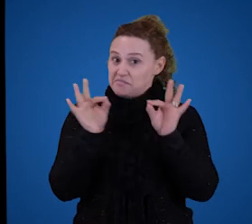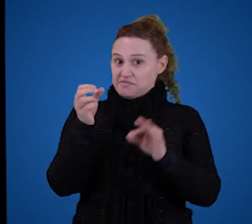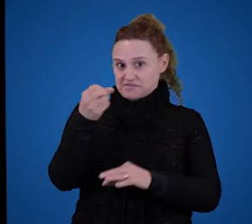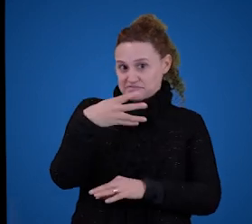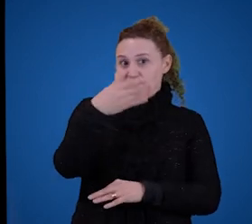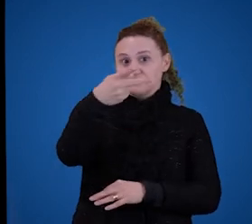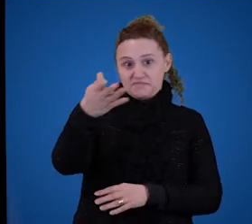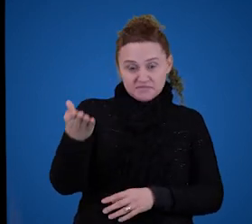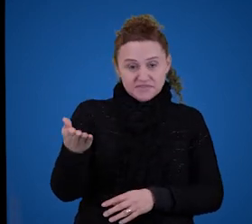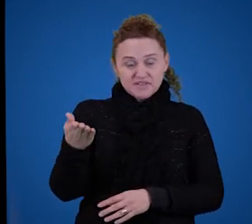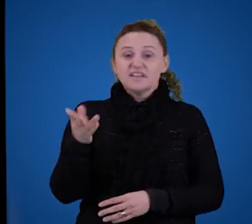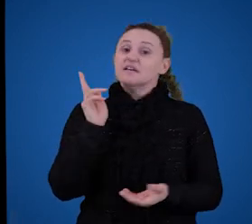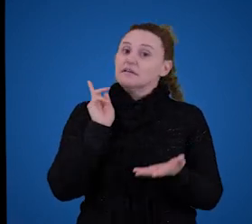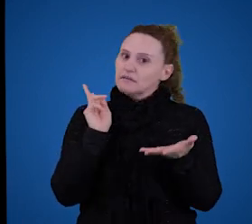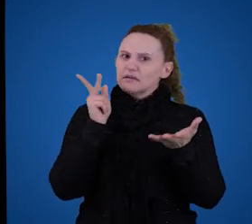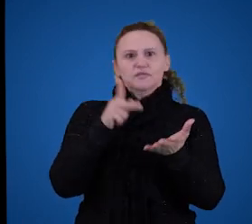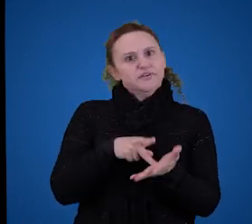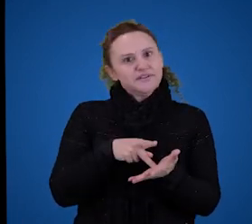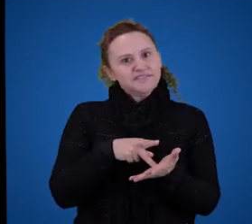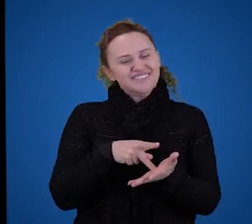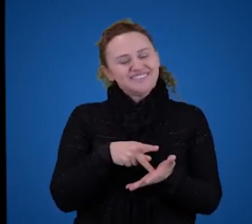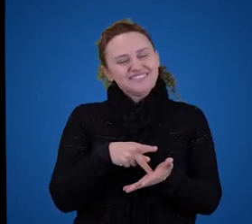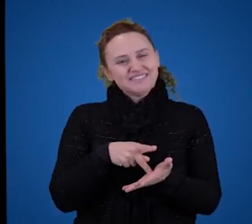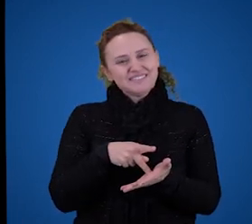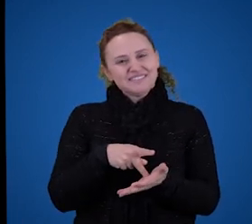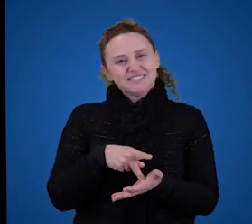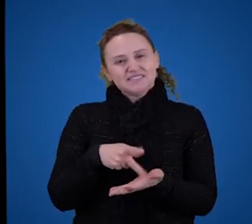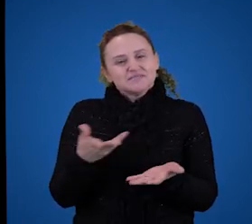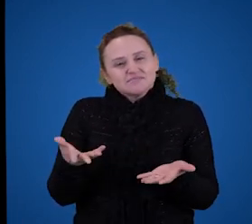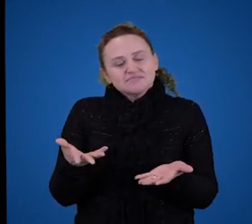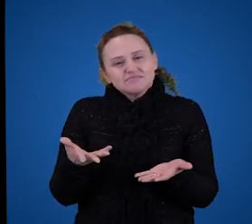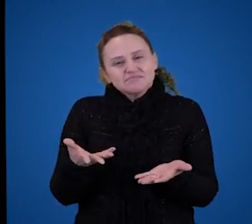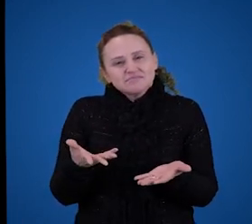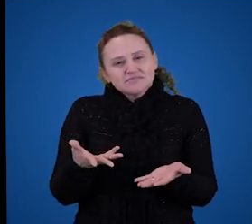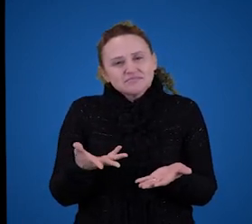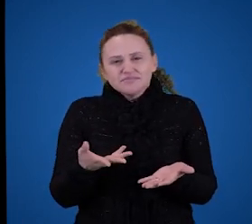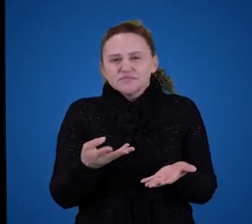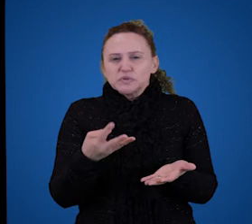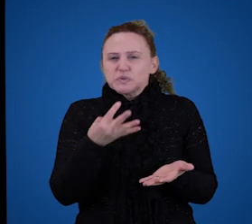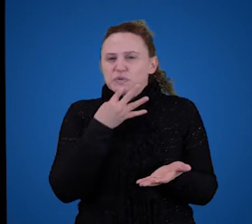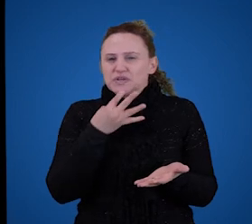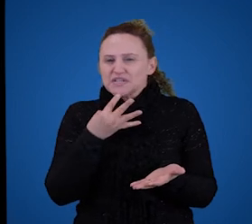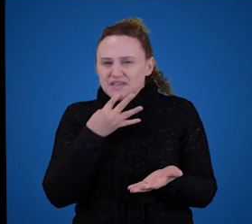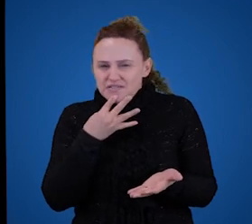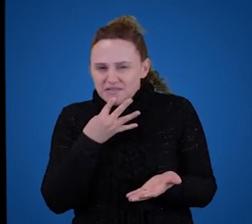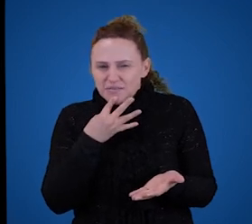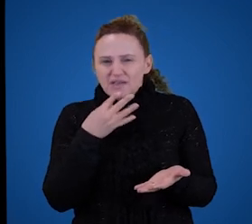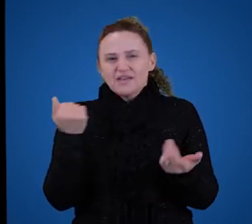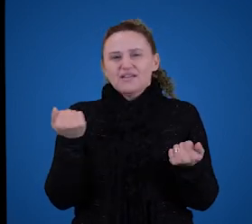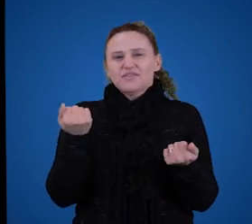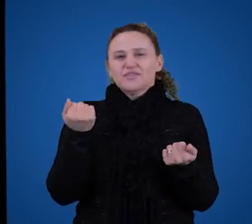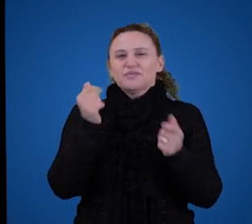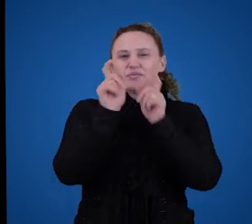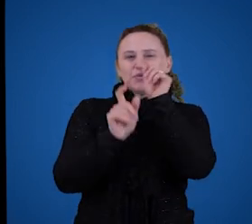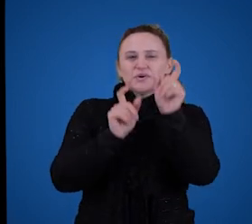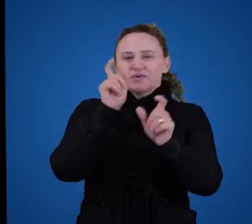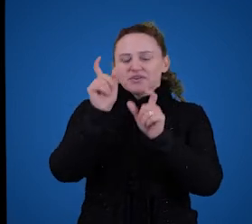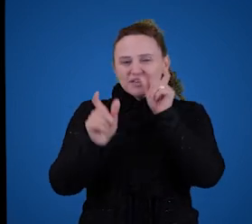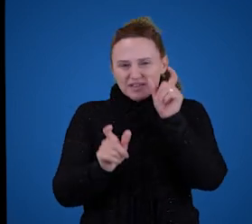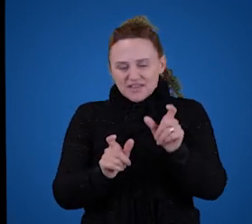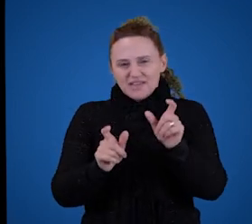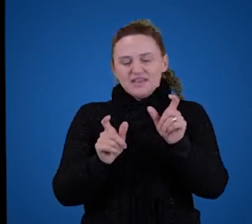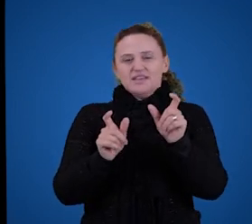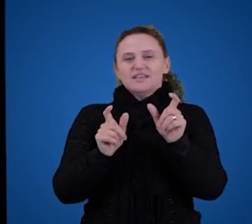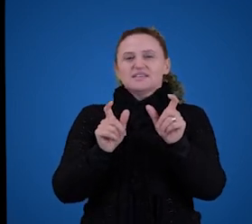e ela é verdadeira, como eu mostrei para vocês. Então, dado o nosso conhecimento português, né? Da gramática, da fonética, da semântica, e etc,